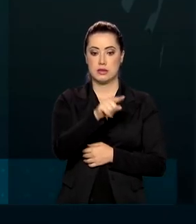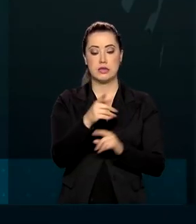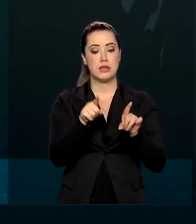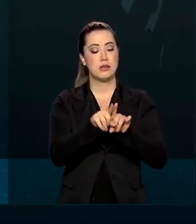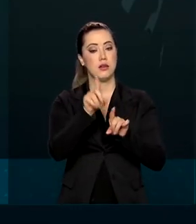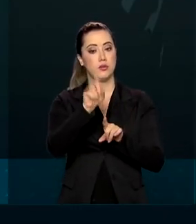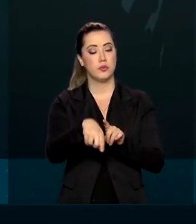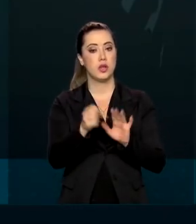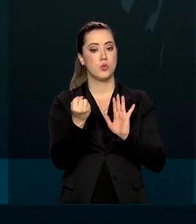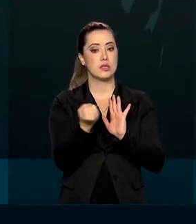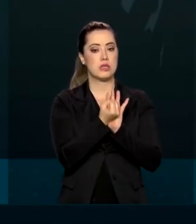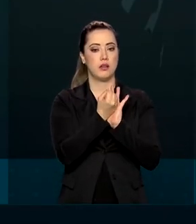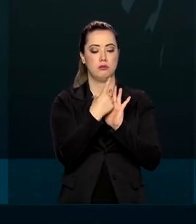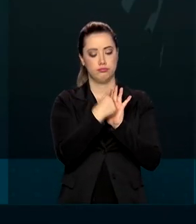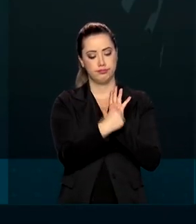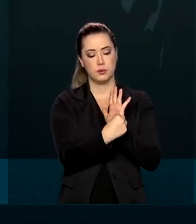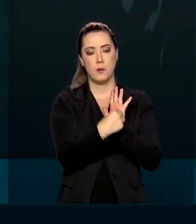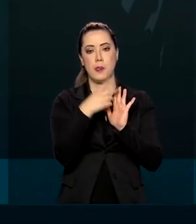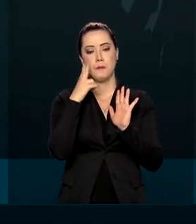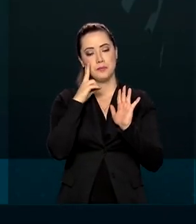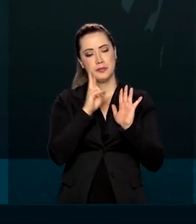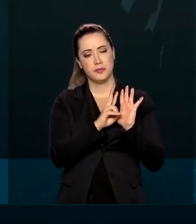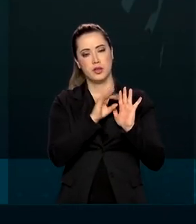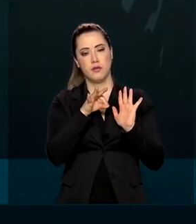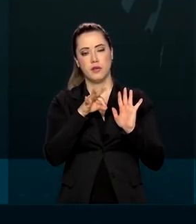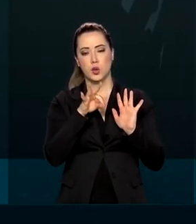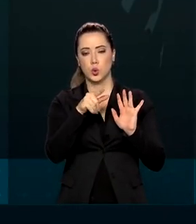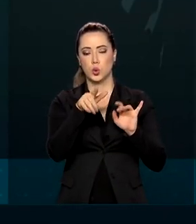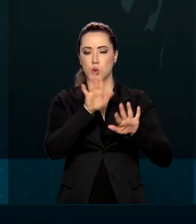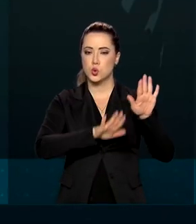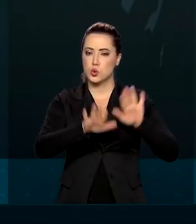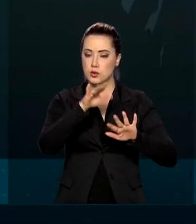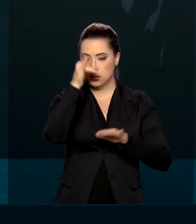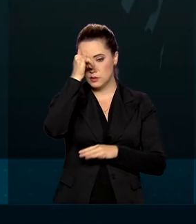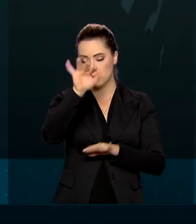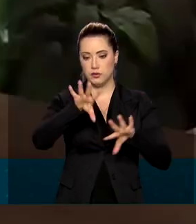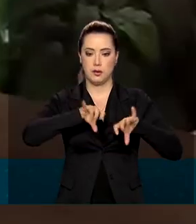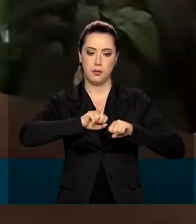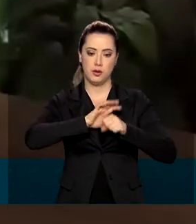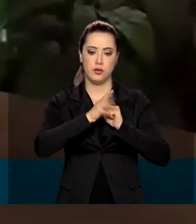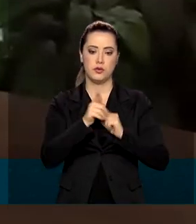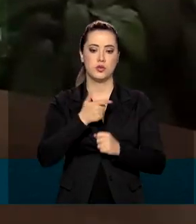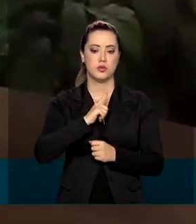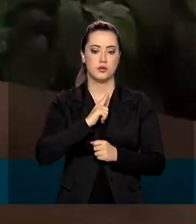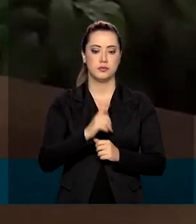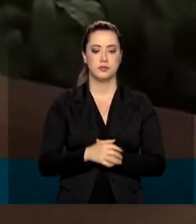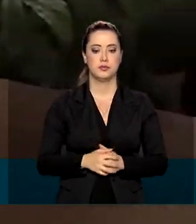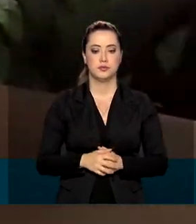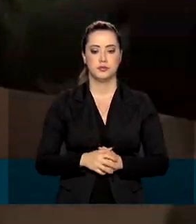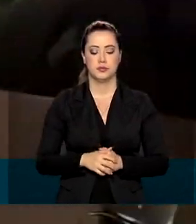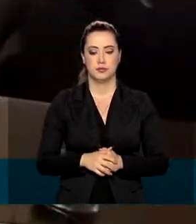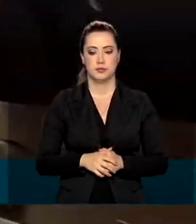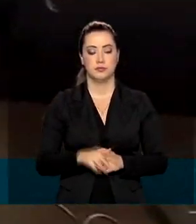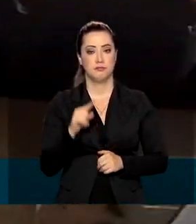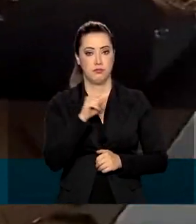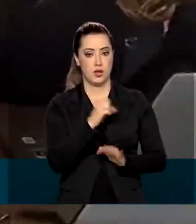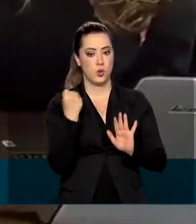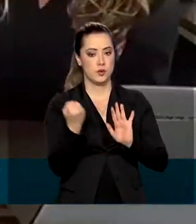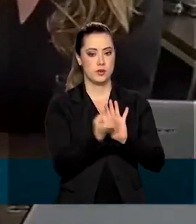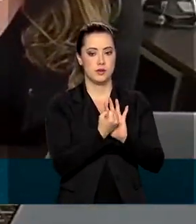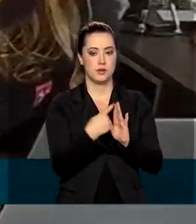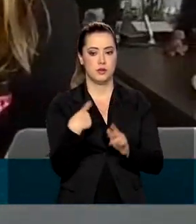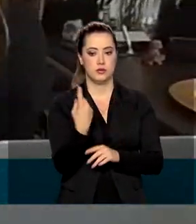certifica que o local toma todos os cuidados contra o coronavírus. Ele é uma segurança que nós temos, uma